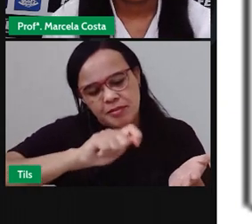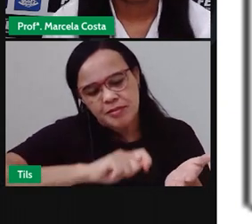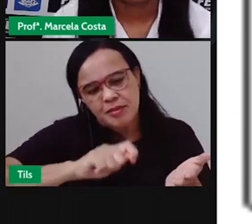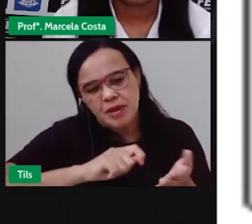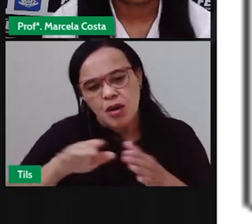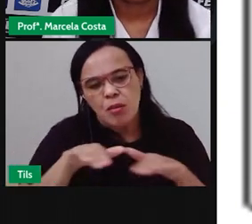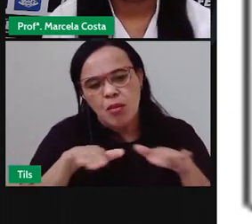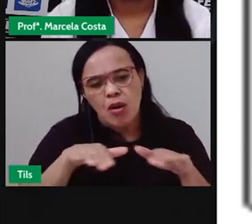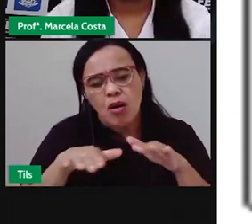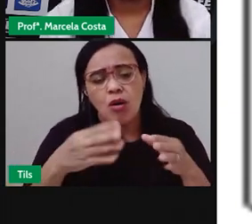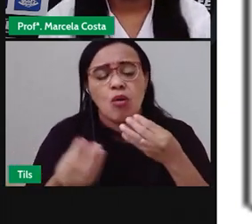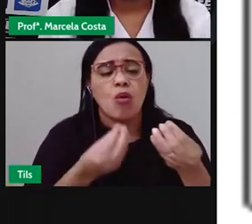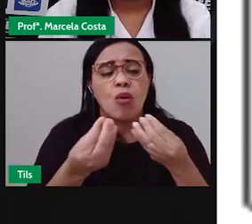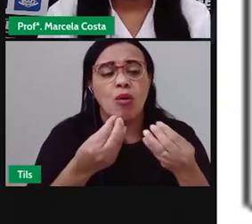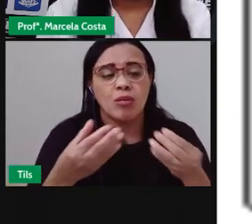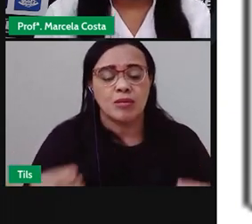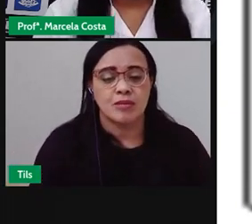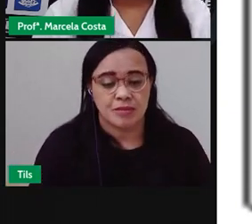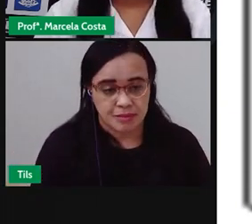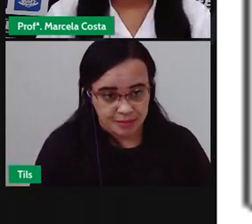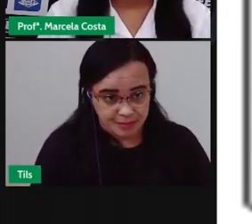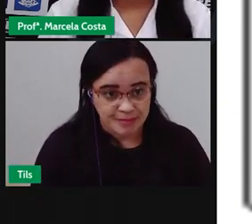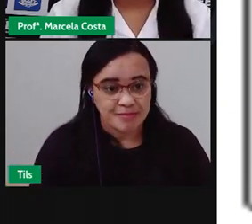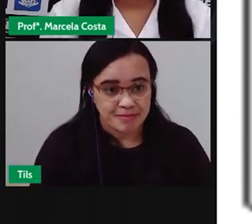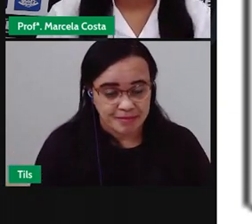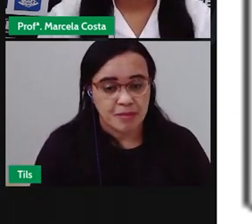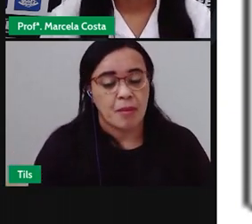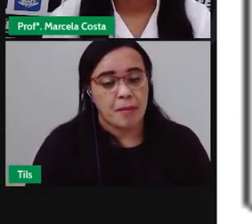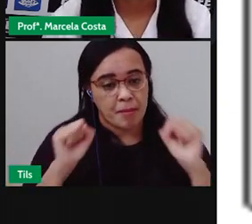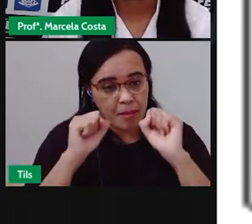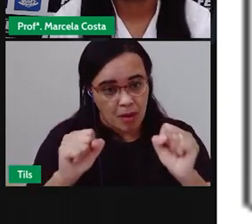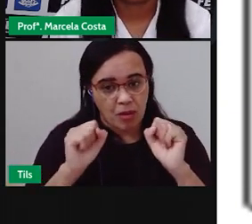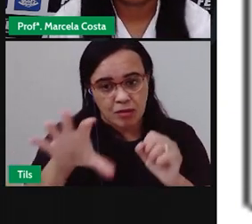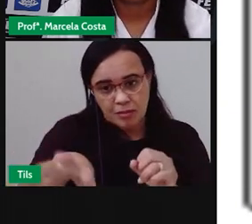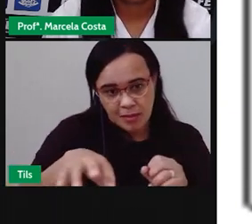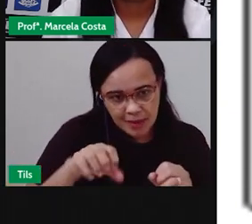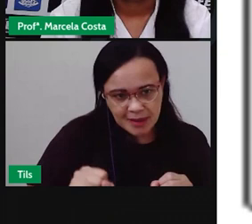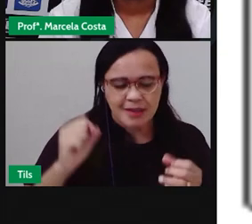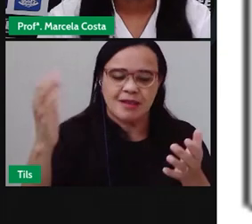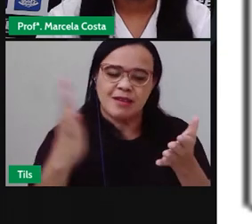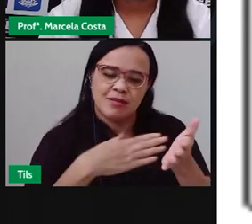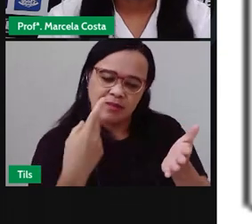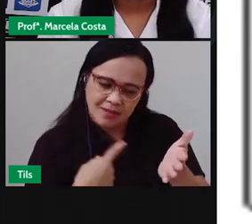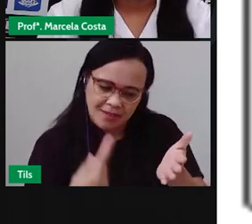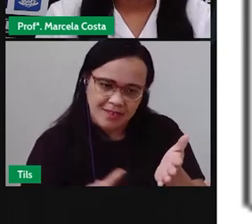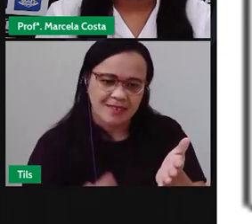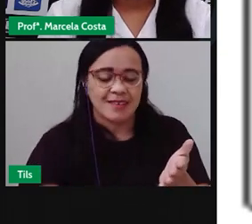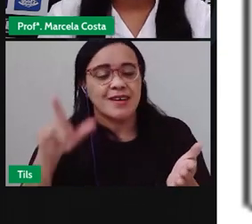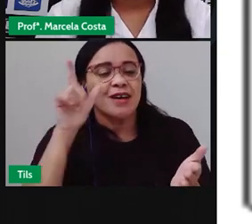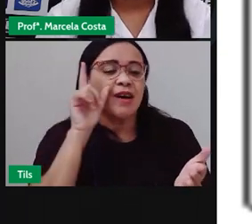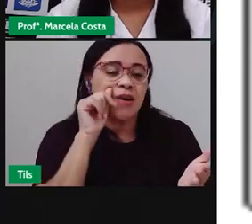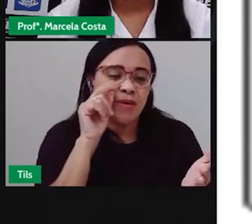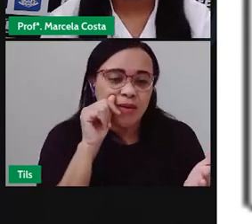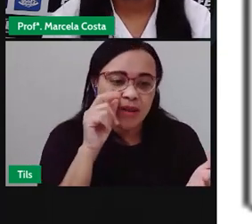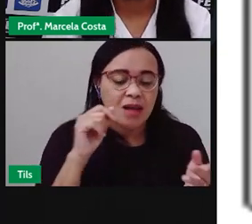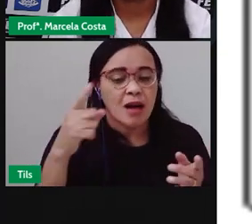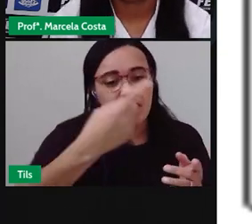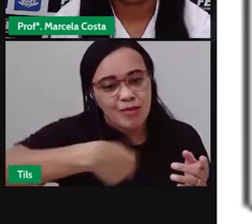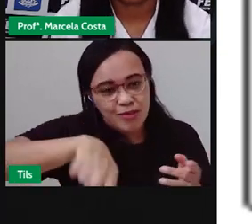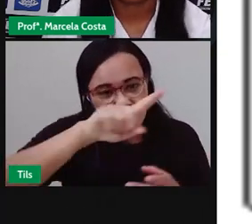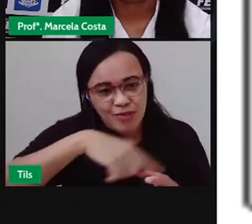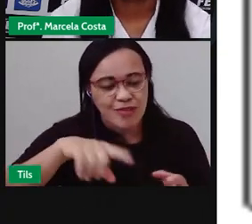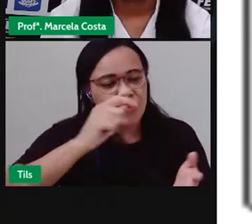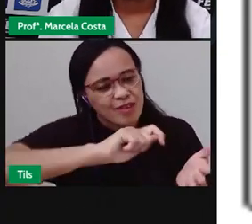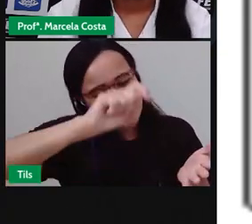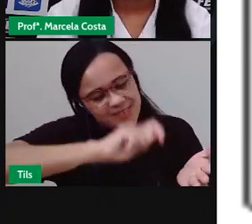Agora crianças Vocês podem pegar aí o caderno de vocês O lápis Porque a gente vai escrever algumas dessas